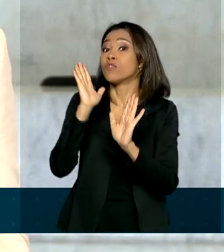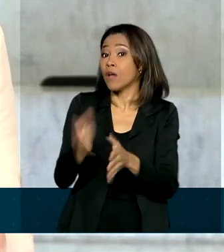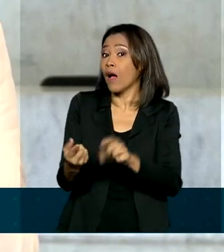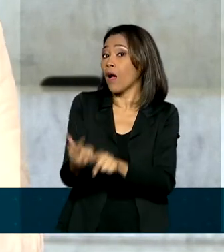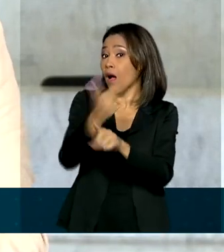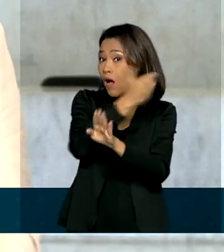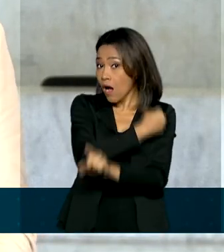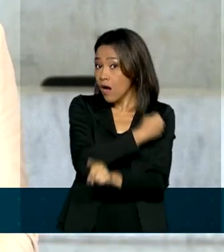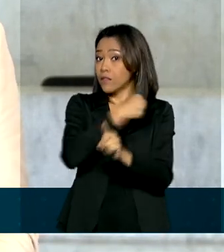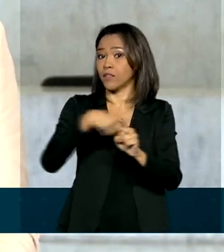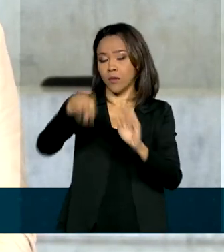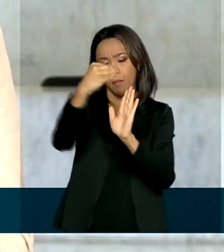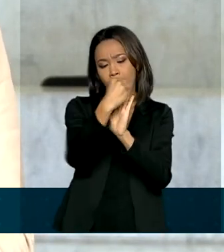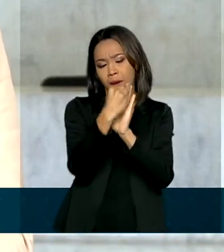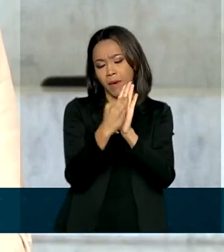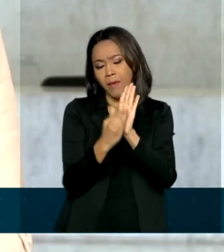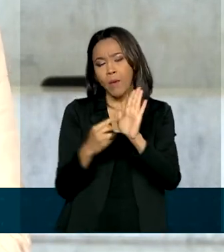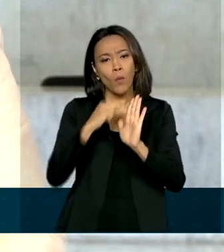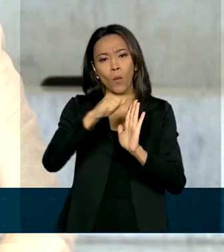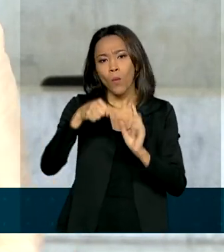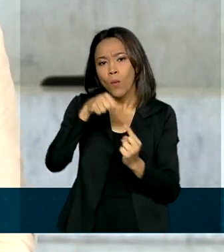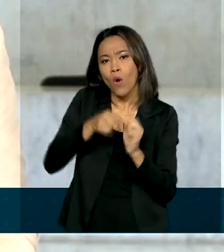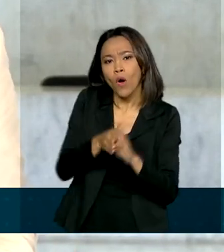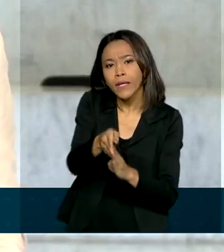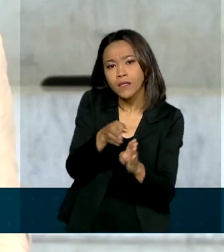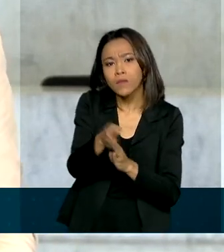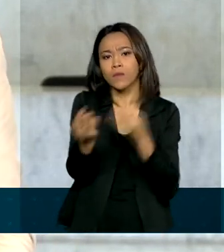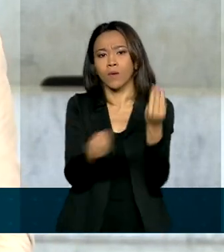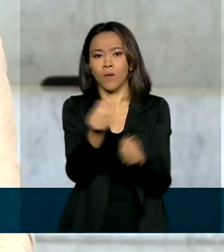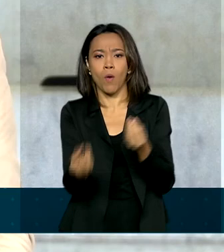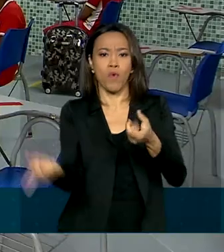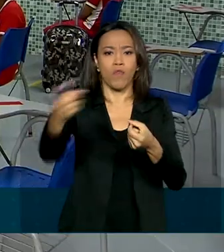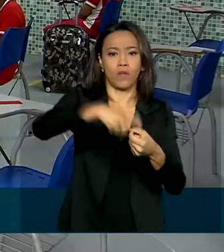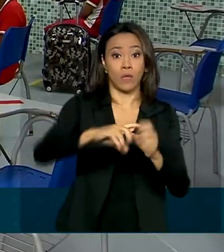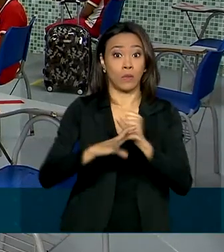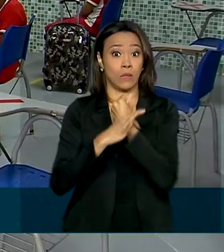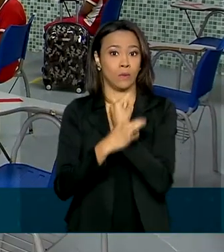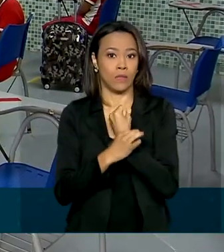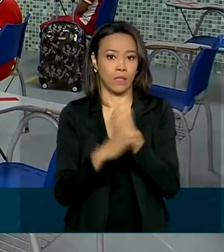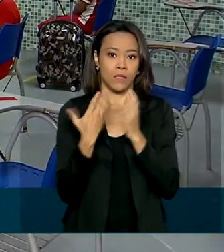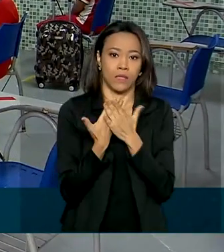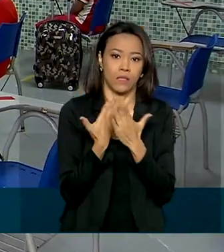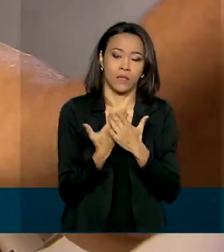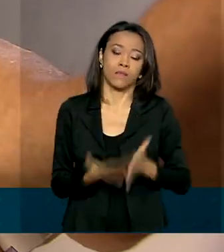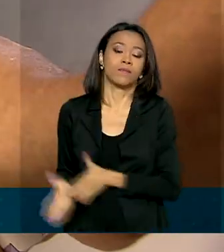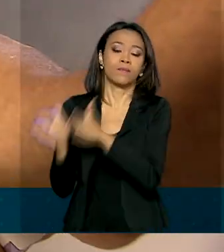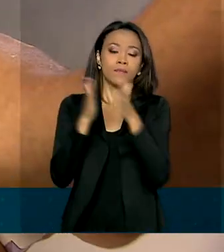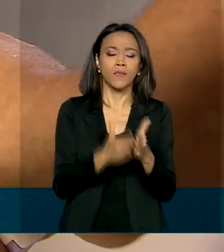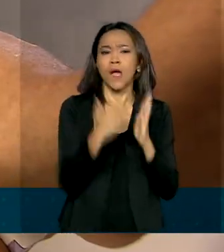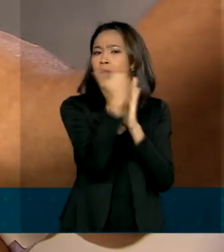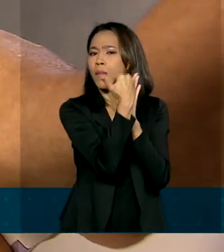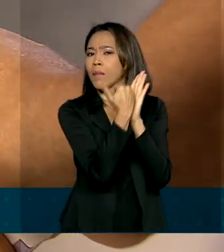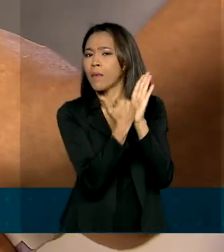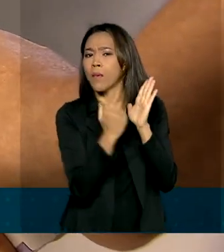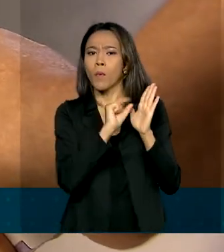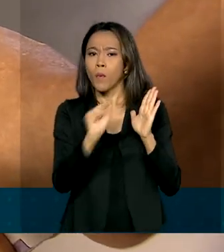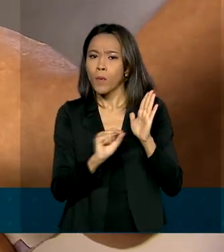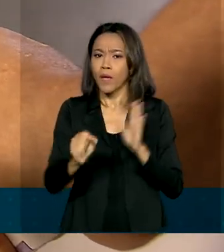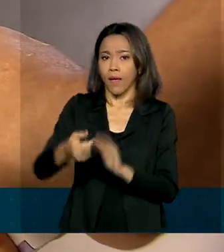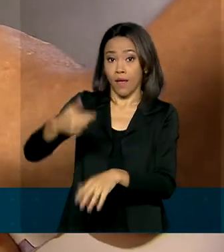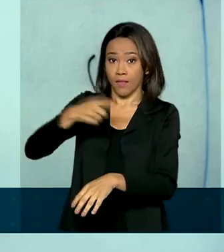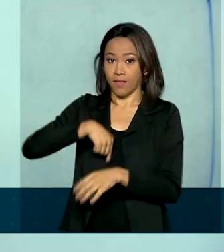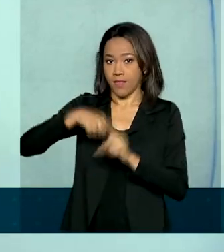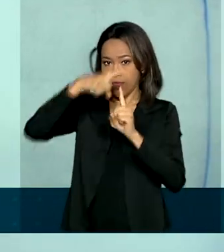manual com recomendações para o retorno seguro às aulas. Entre as recomendações está a aferição da